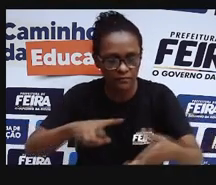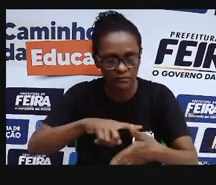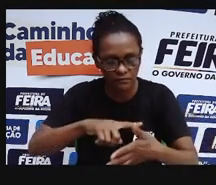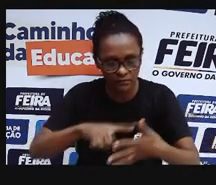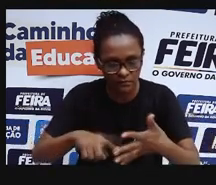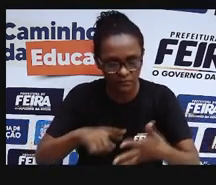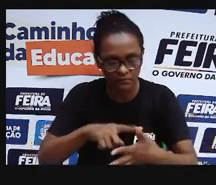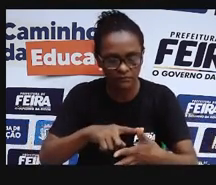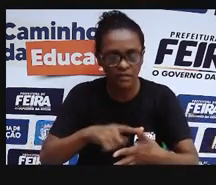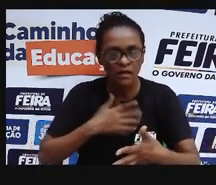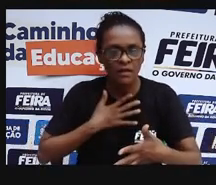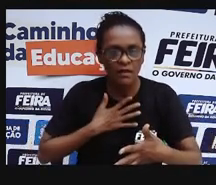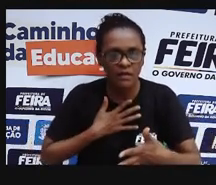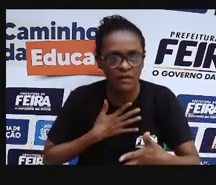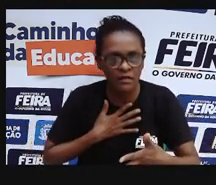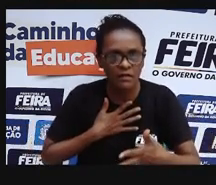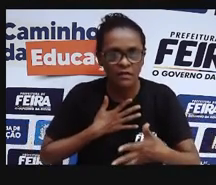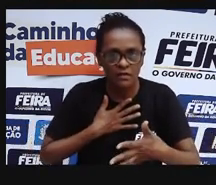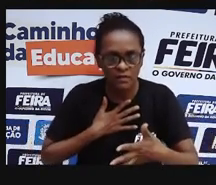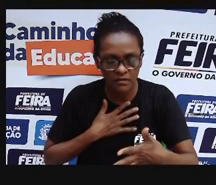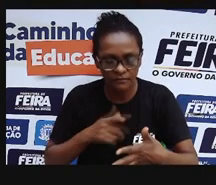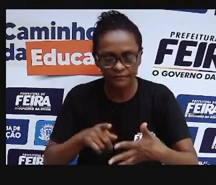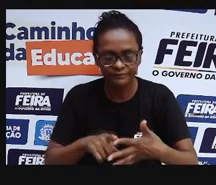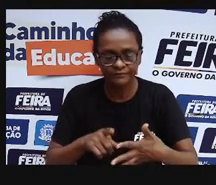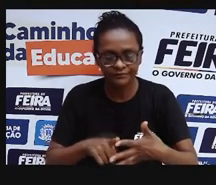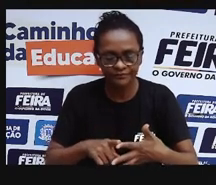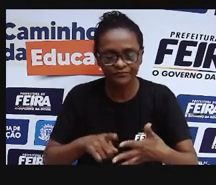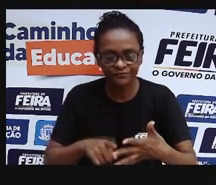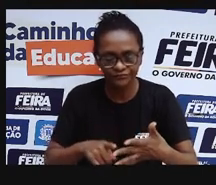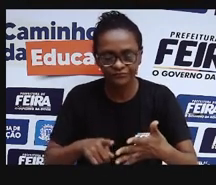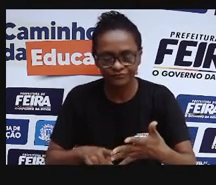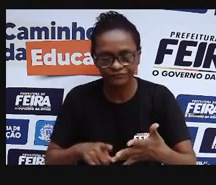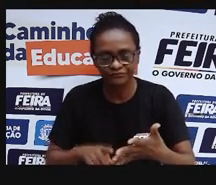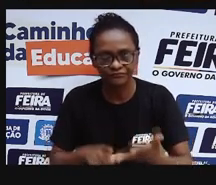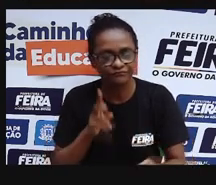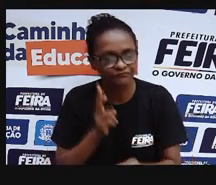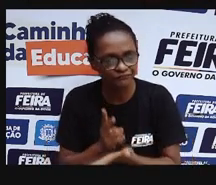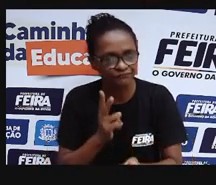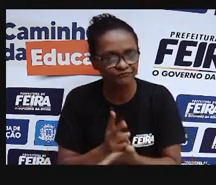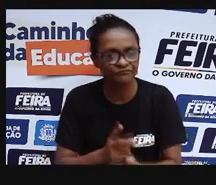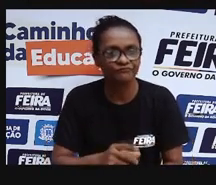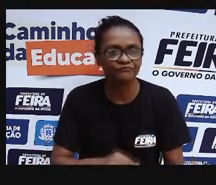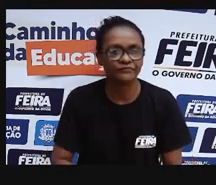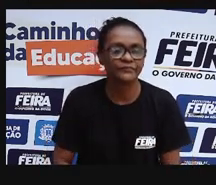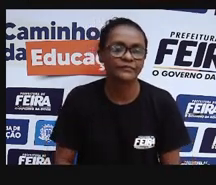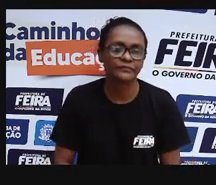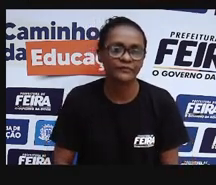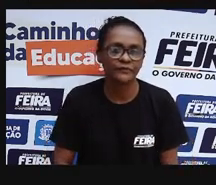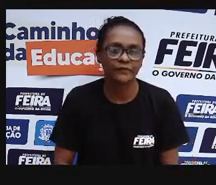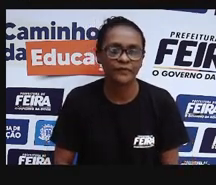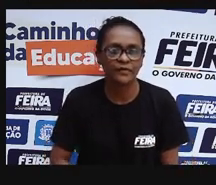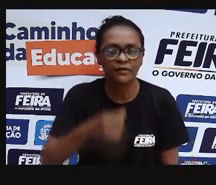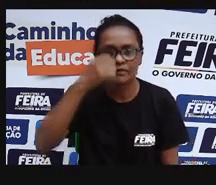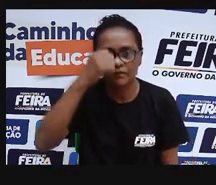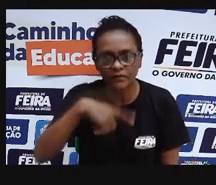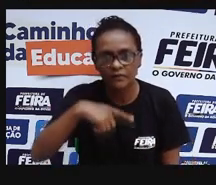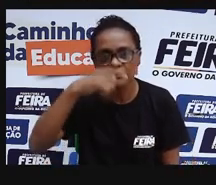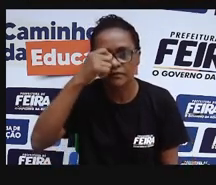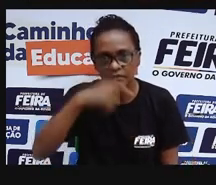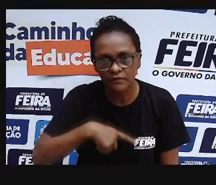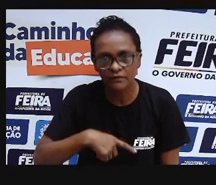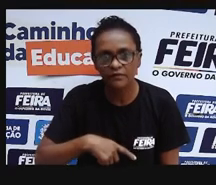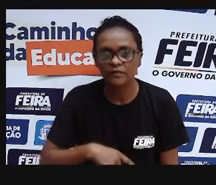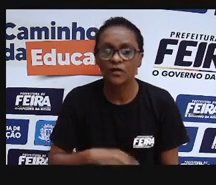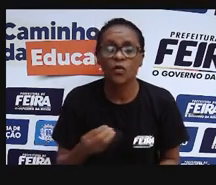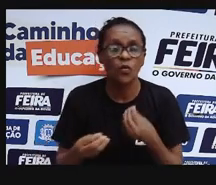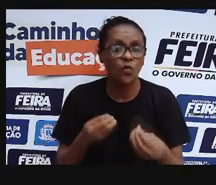Sars. Essas doenças, elas já eram conhecidas, então, esses coronavírus, né, gripe, MERS, Sars,